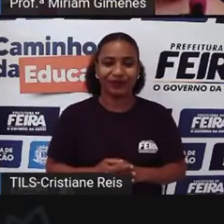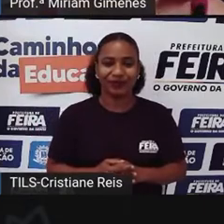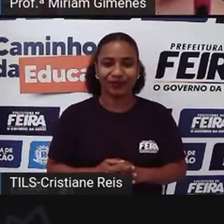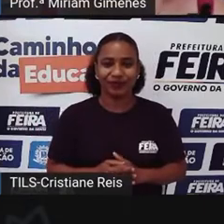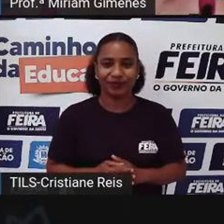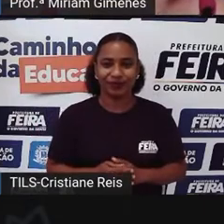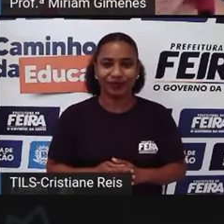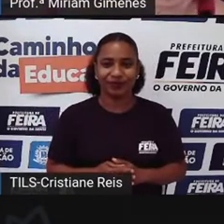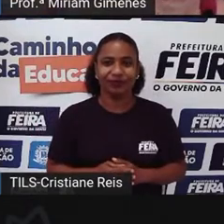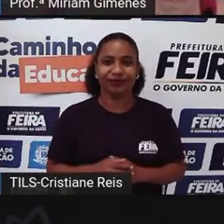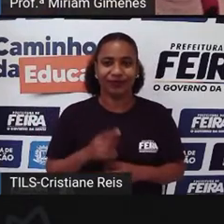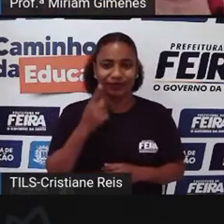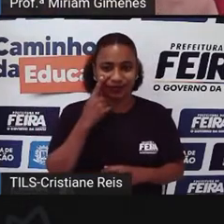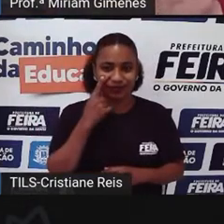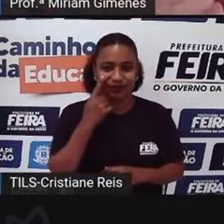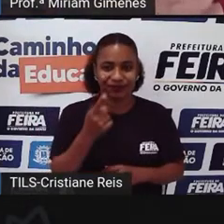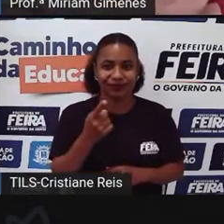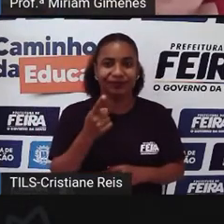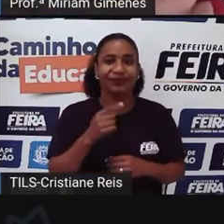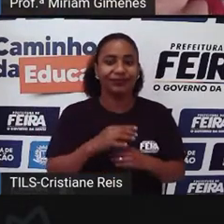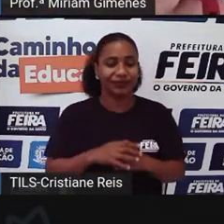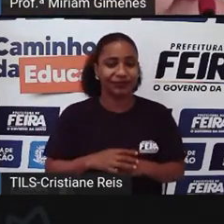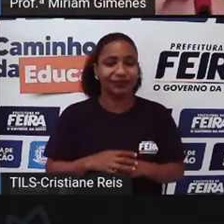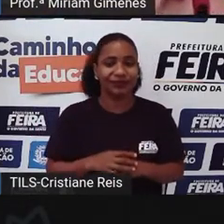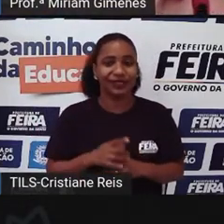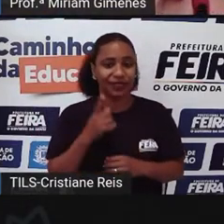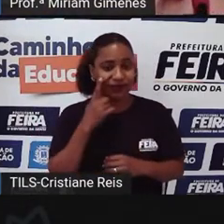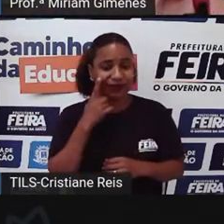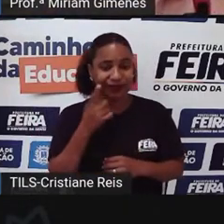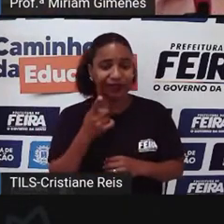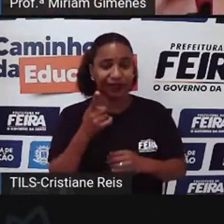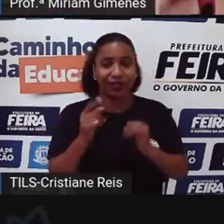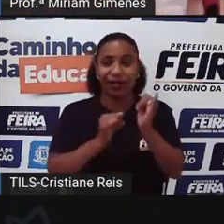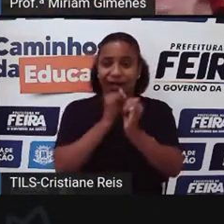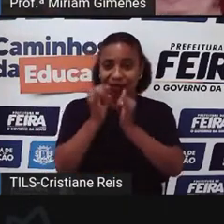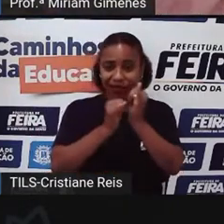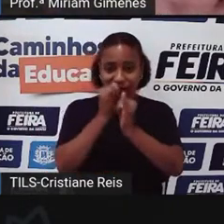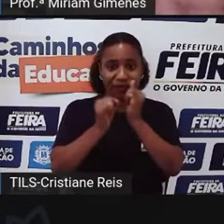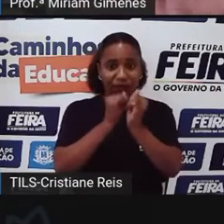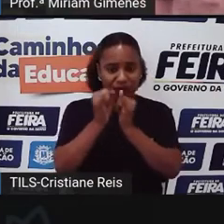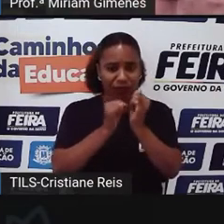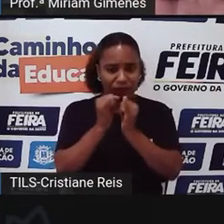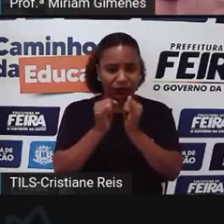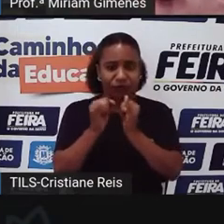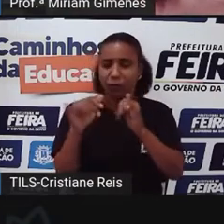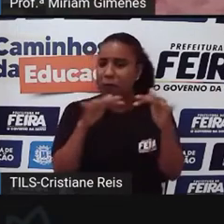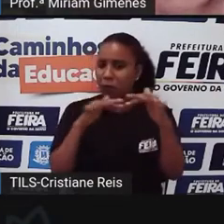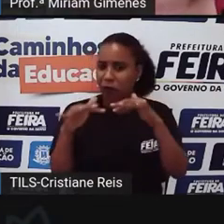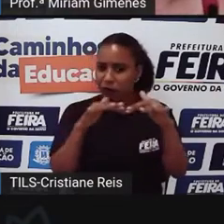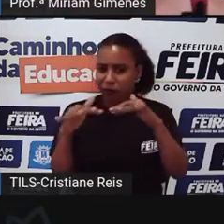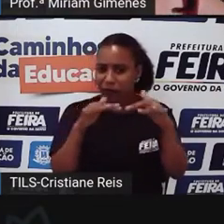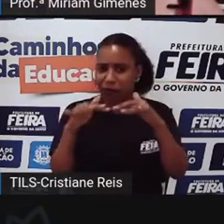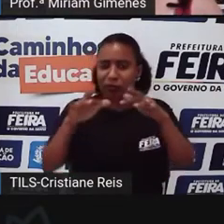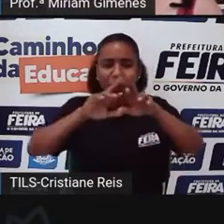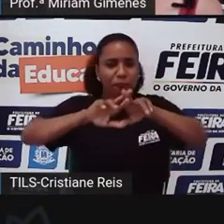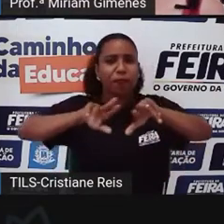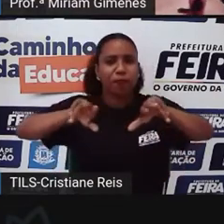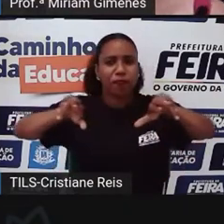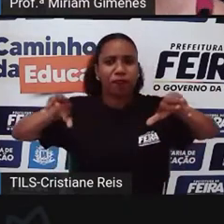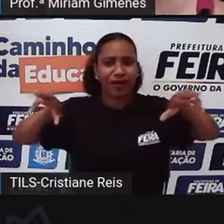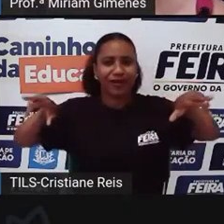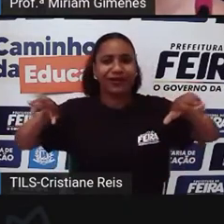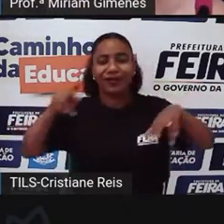A internet Ela deu voz A muitos movimentos Né Muitas pessoas De lugares diferentes Elas se